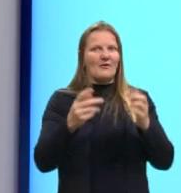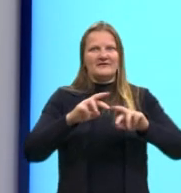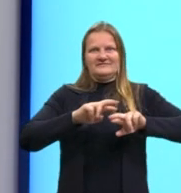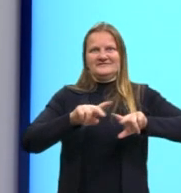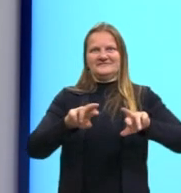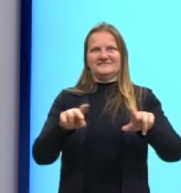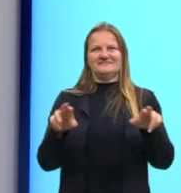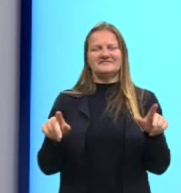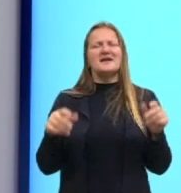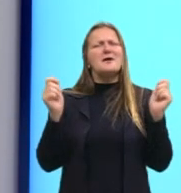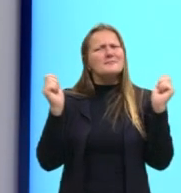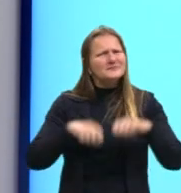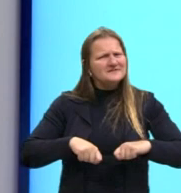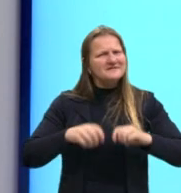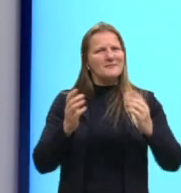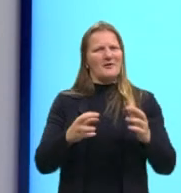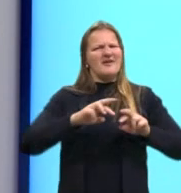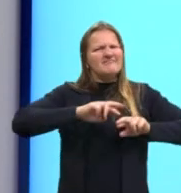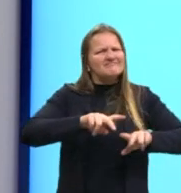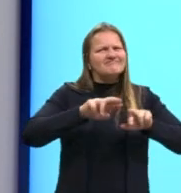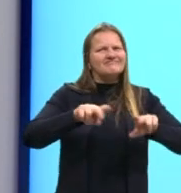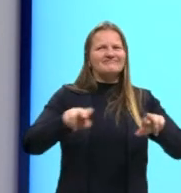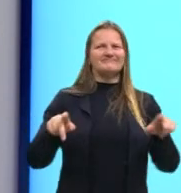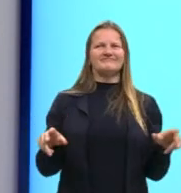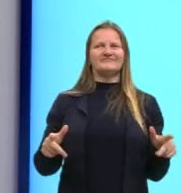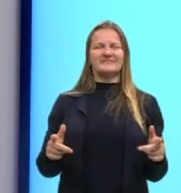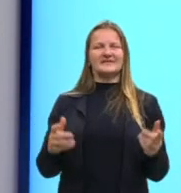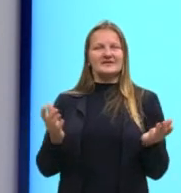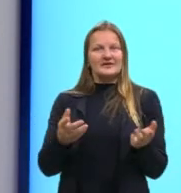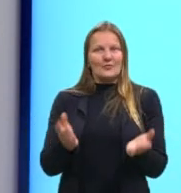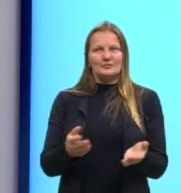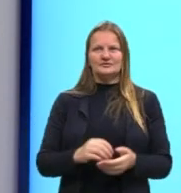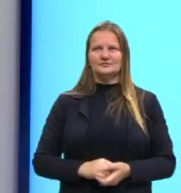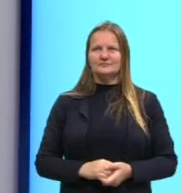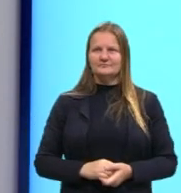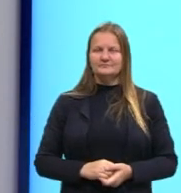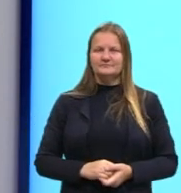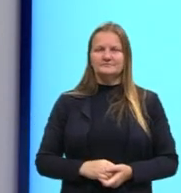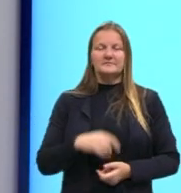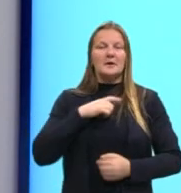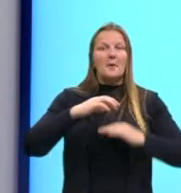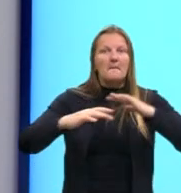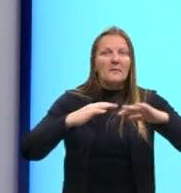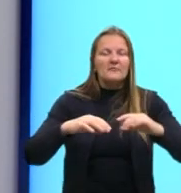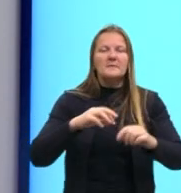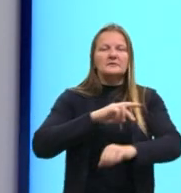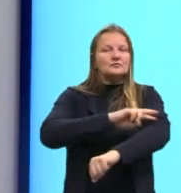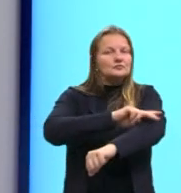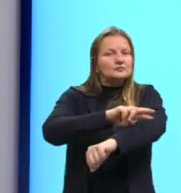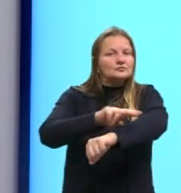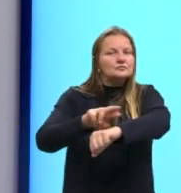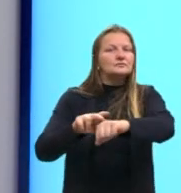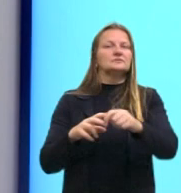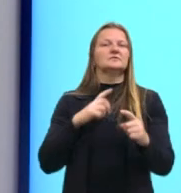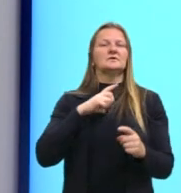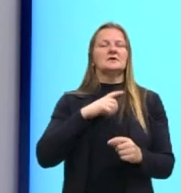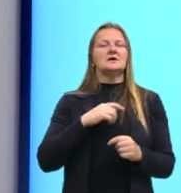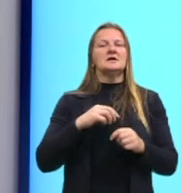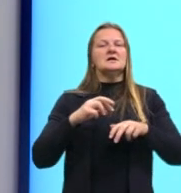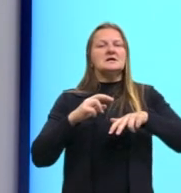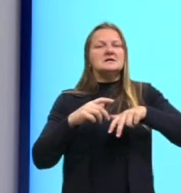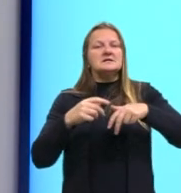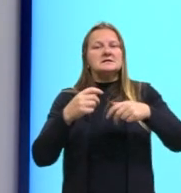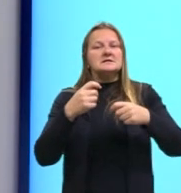temos essa possibilidade da diversidade. E por isso que nós vemos os movimentos raciais, os movimentos sexuais,